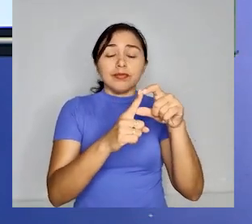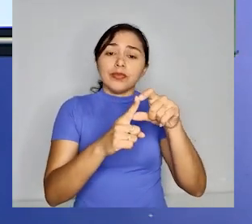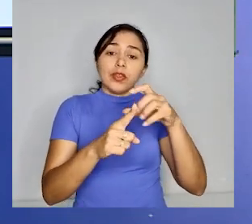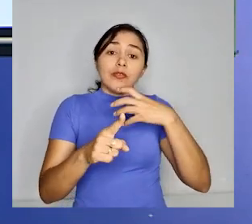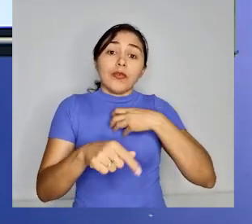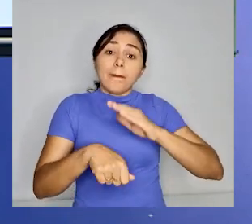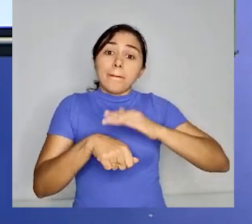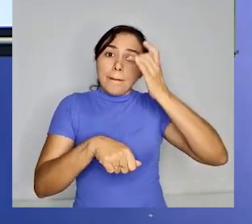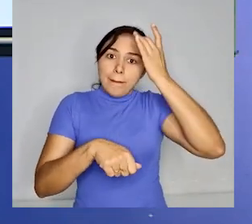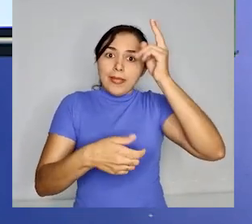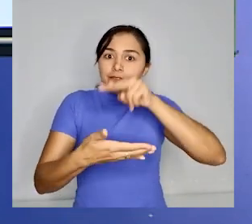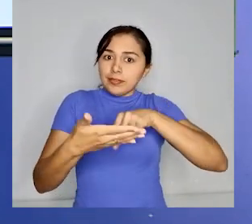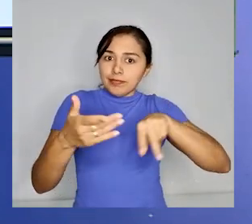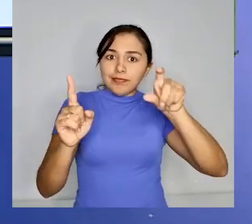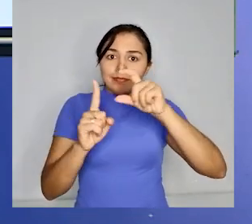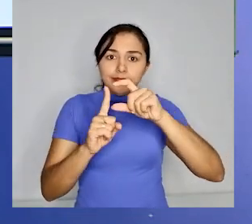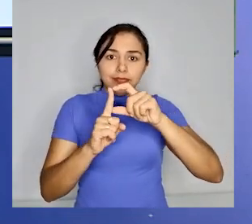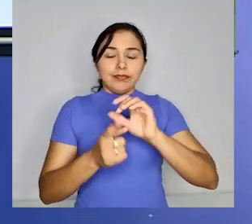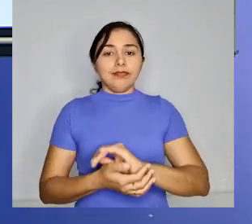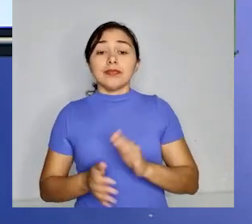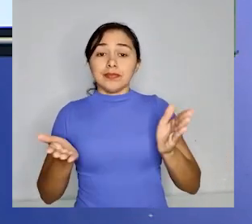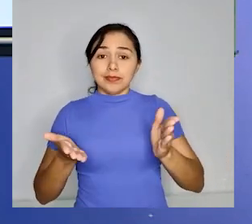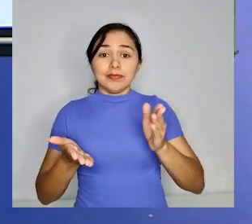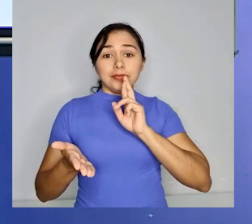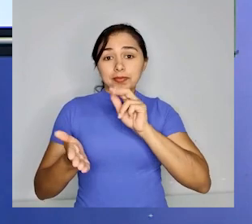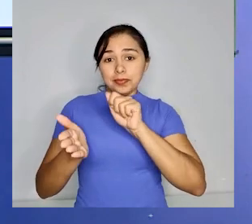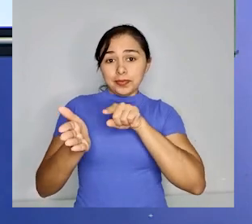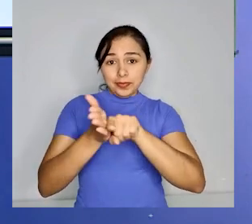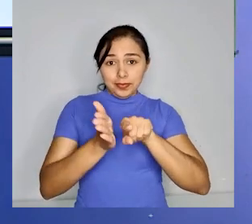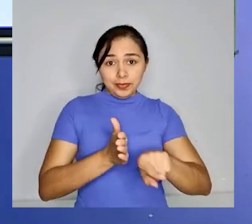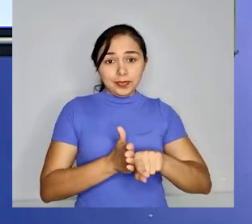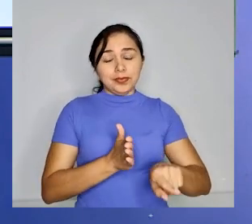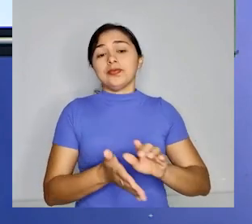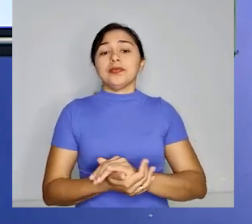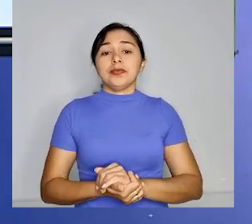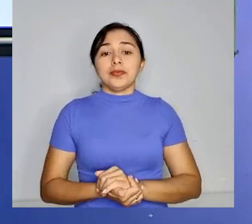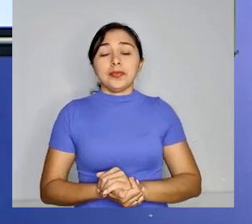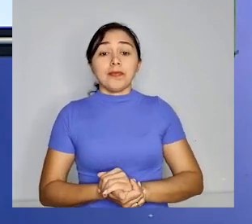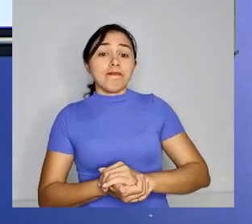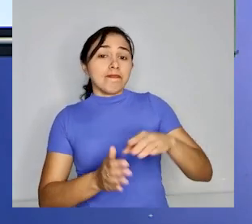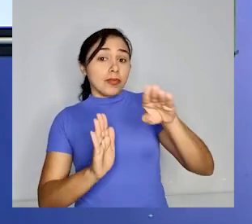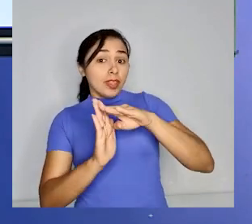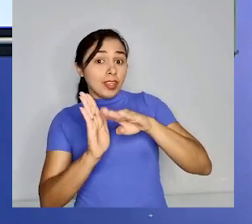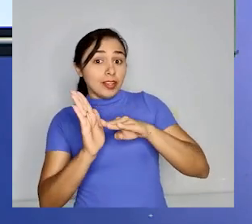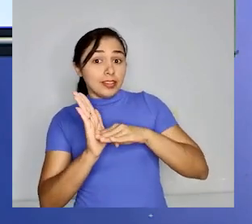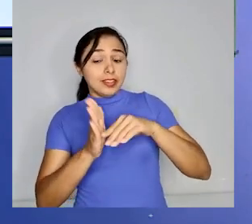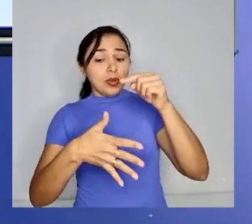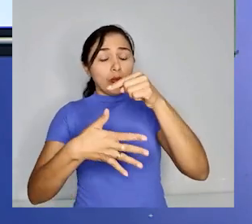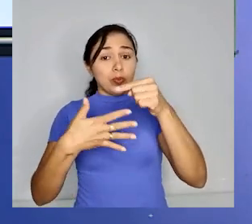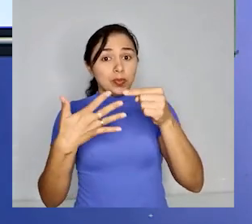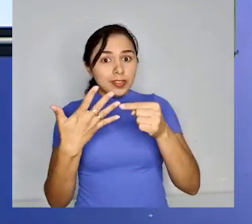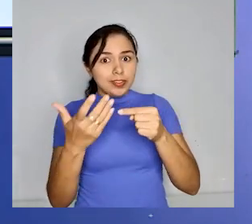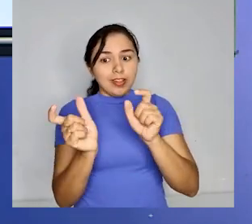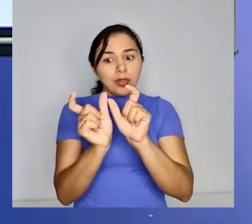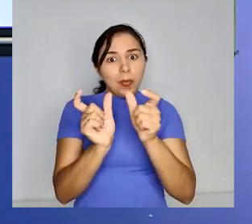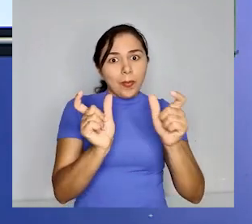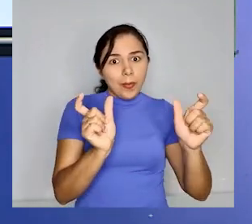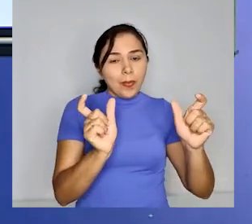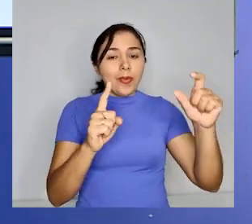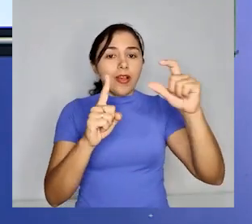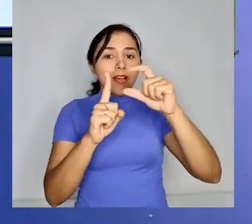Vamos aos nossos exercícios. Classifique os elementos mórficos da forma verbal achávamos.